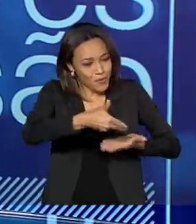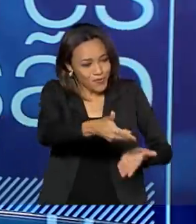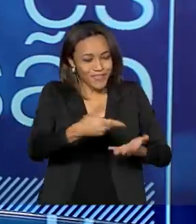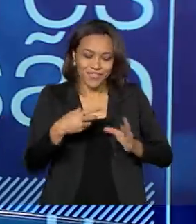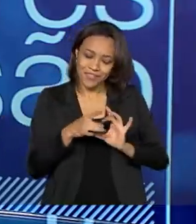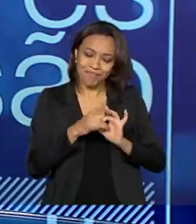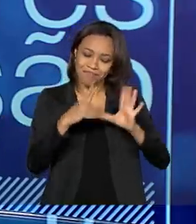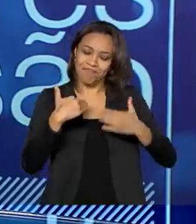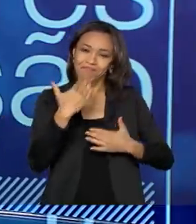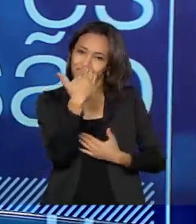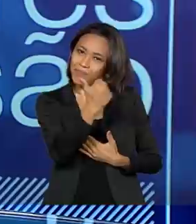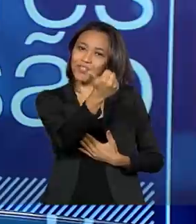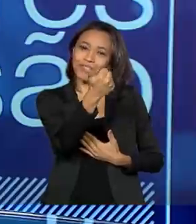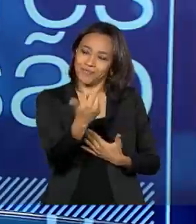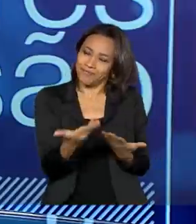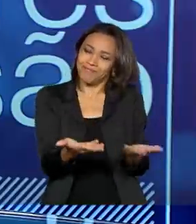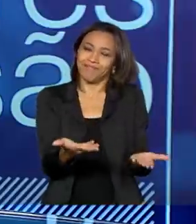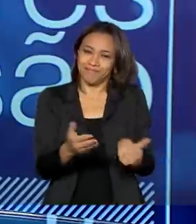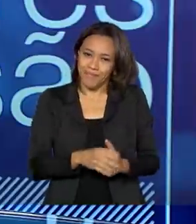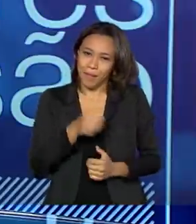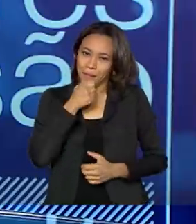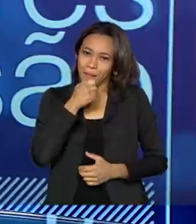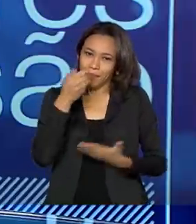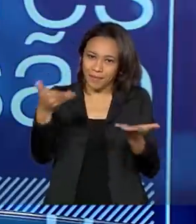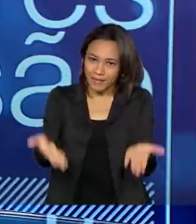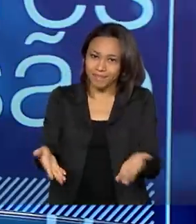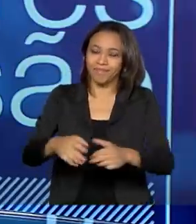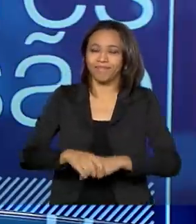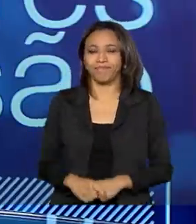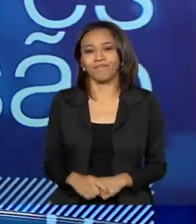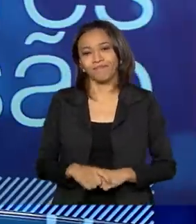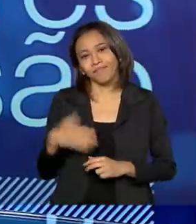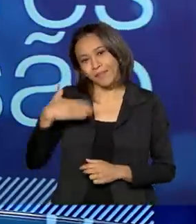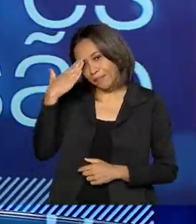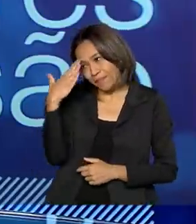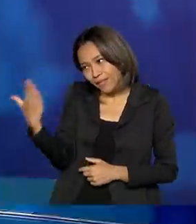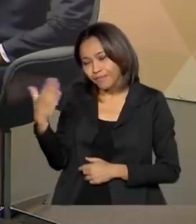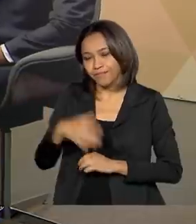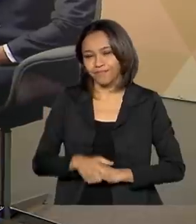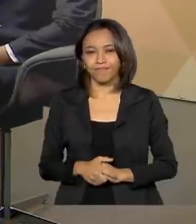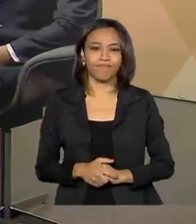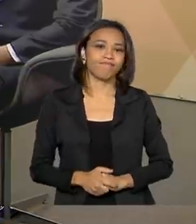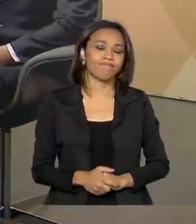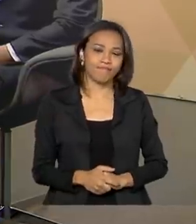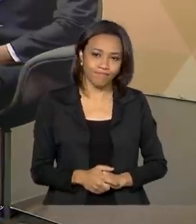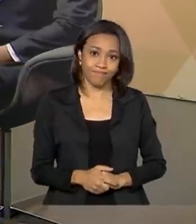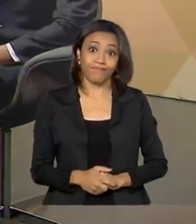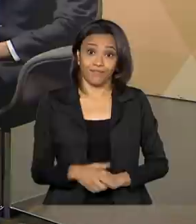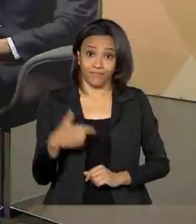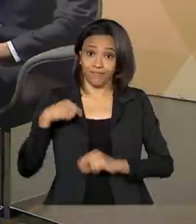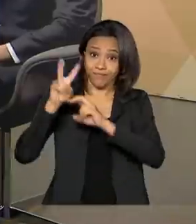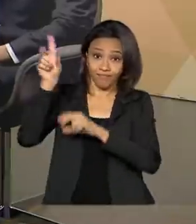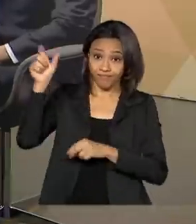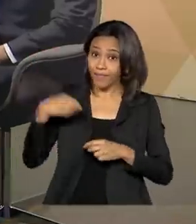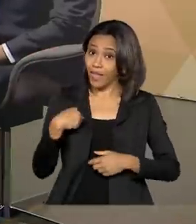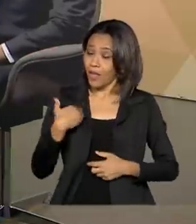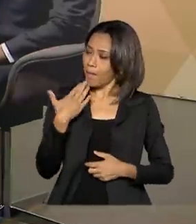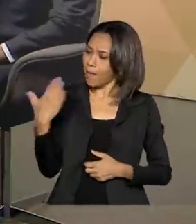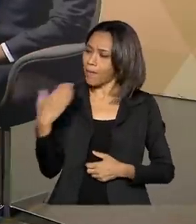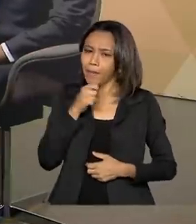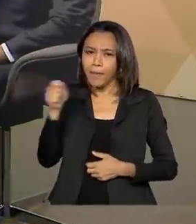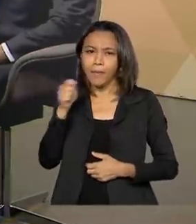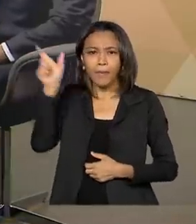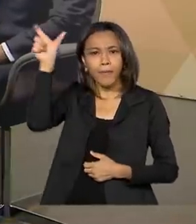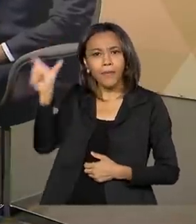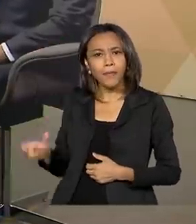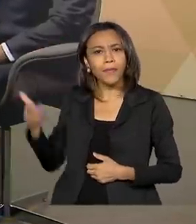disposição na Senad, lá, quando quiserem, seremos presentes. Obrigado, secretário. Eu conversei com o secretário nacional de